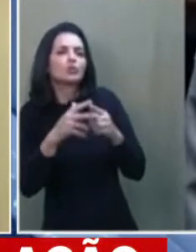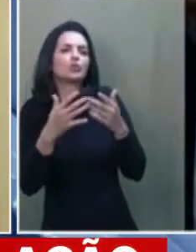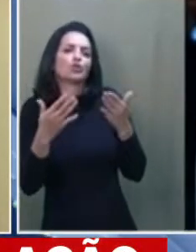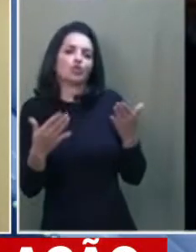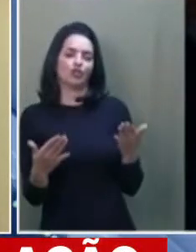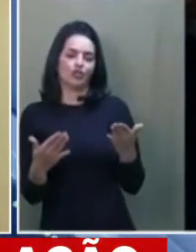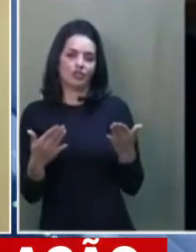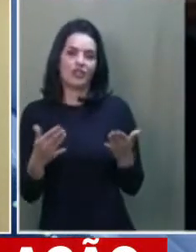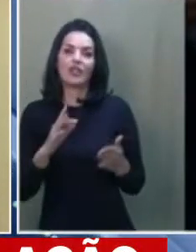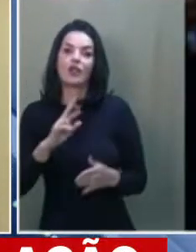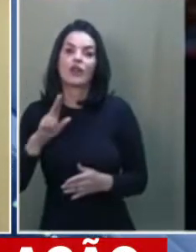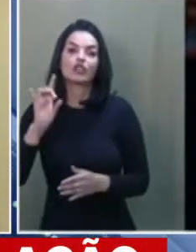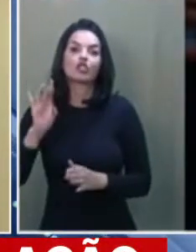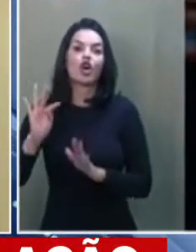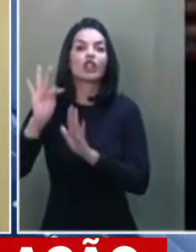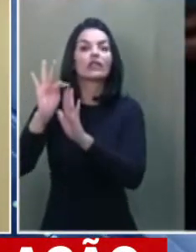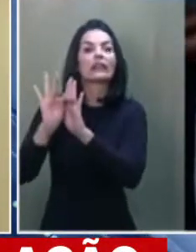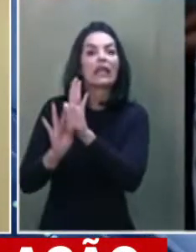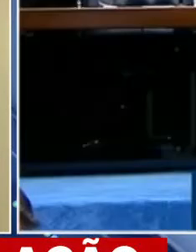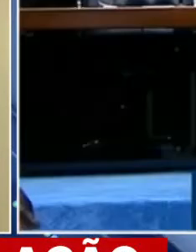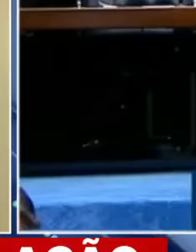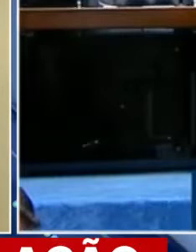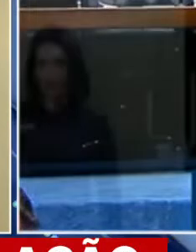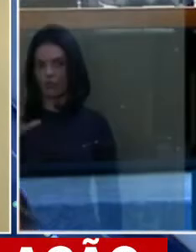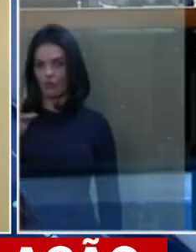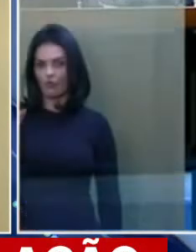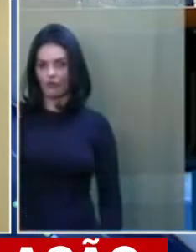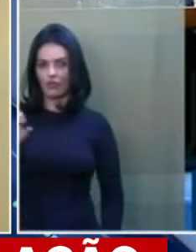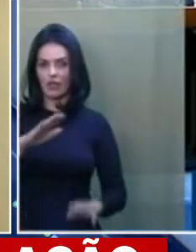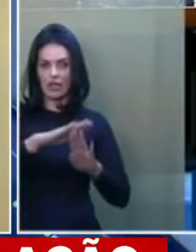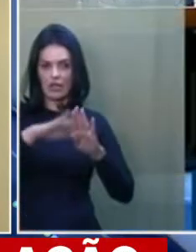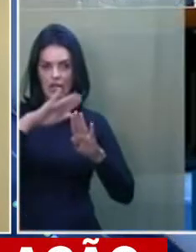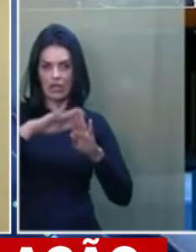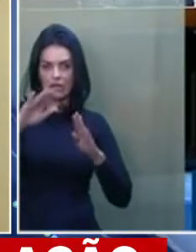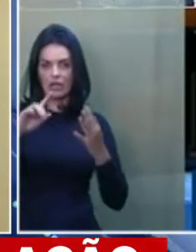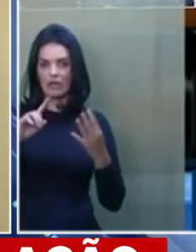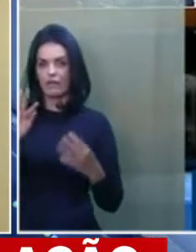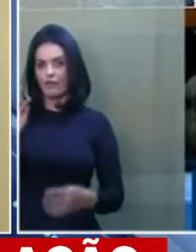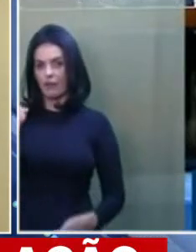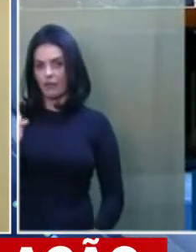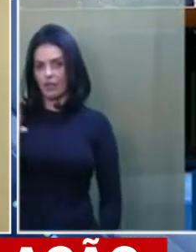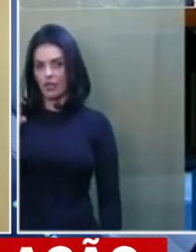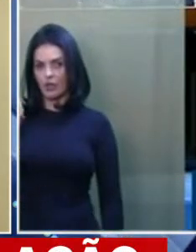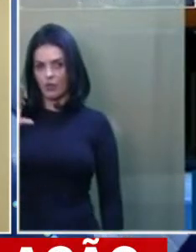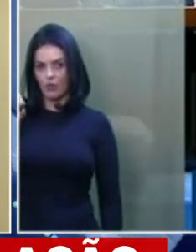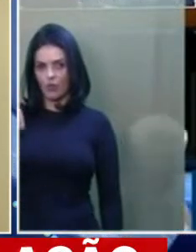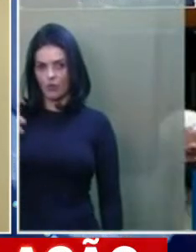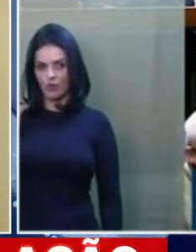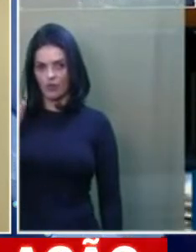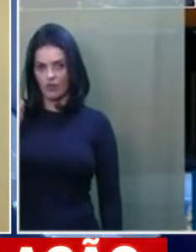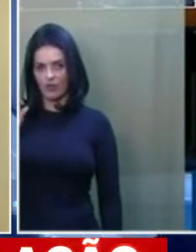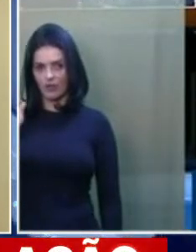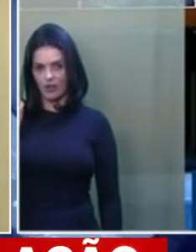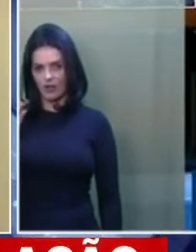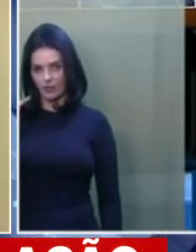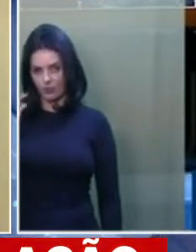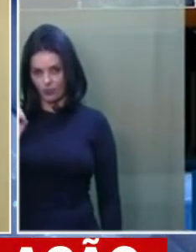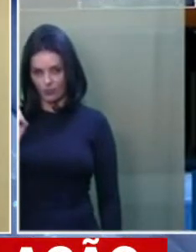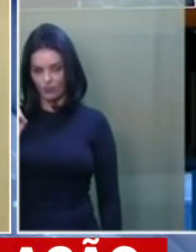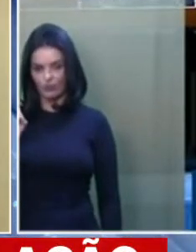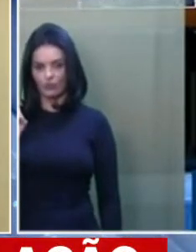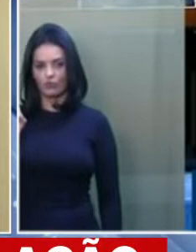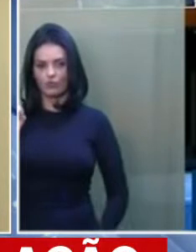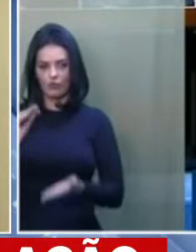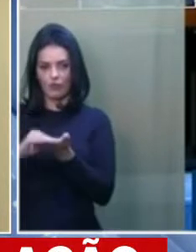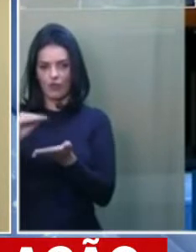os motoristas de aplicativo, como com os mototaxistas, por não ter um cadastro